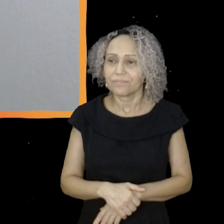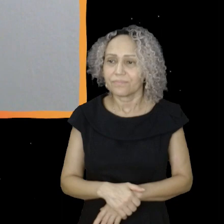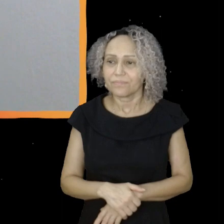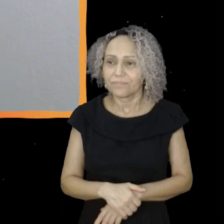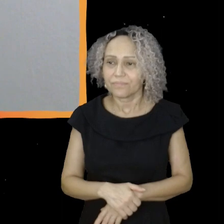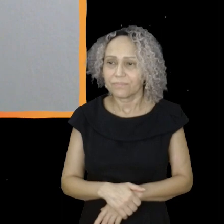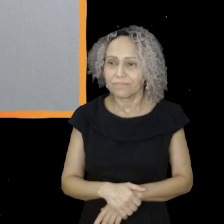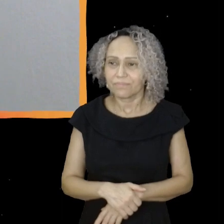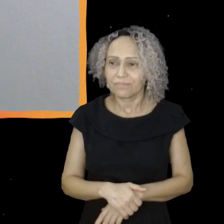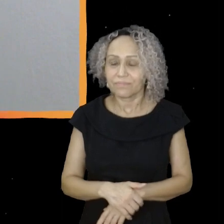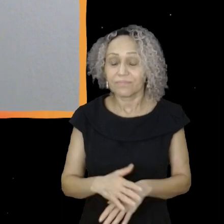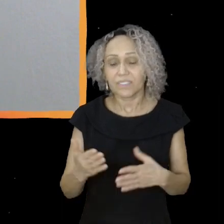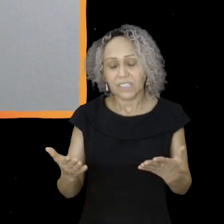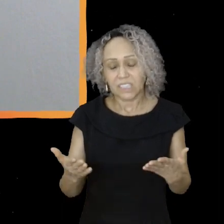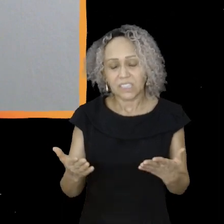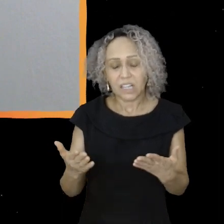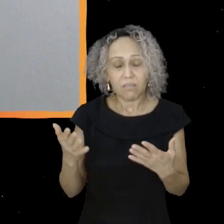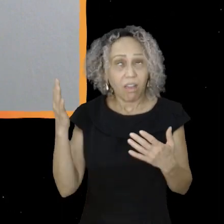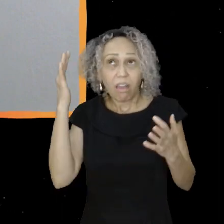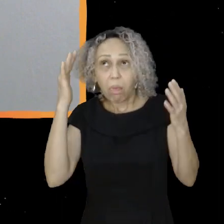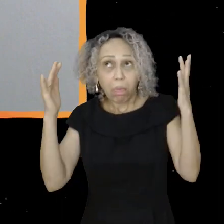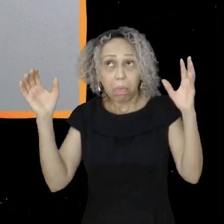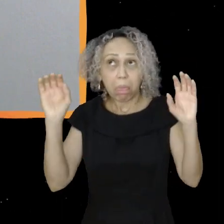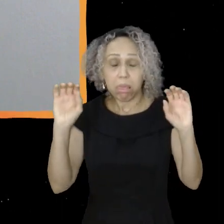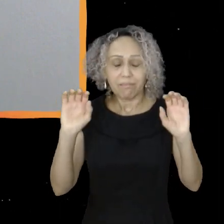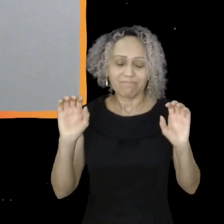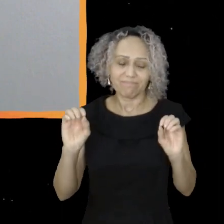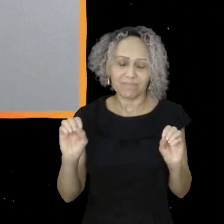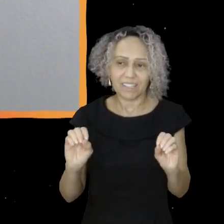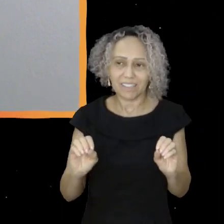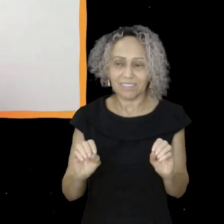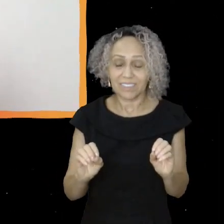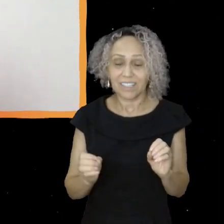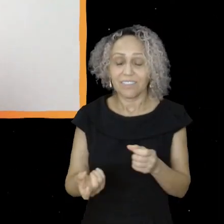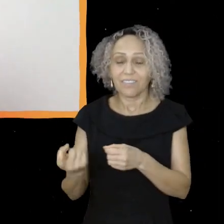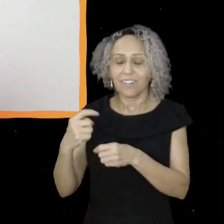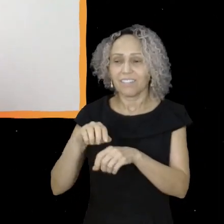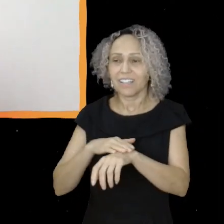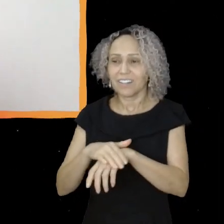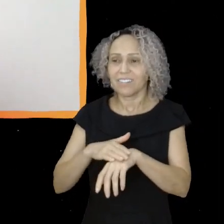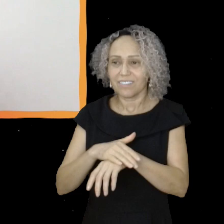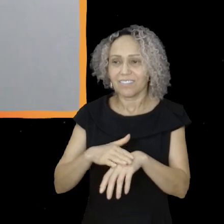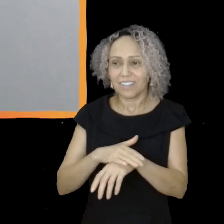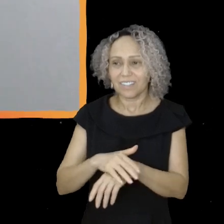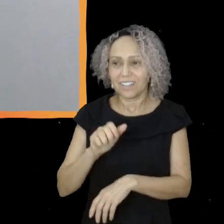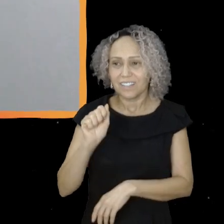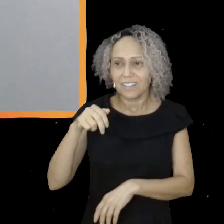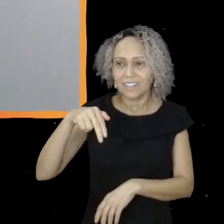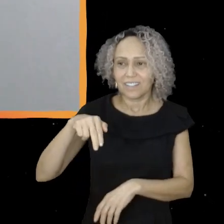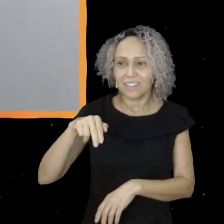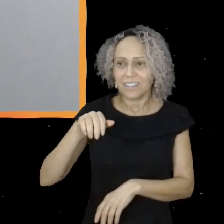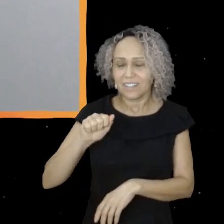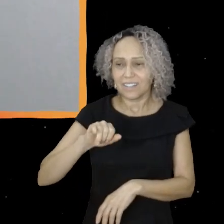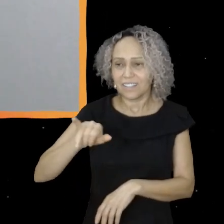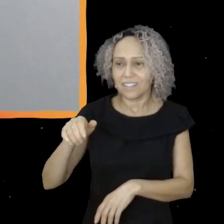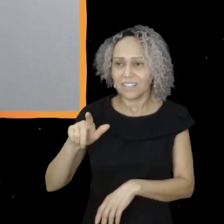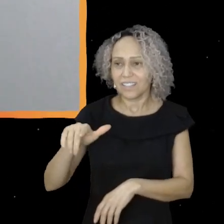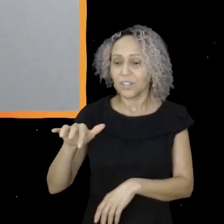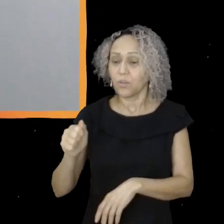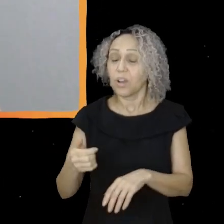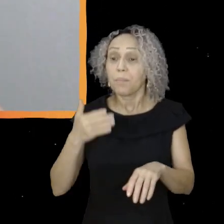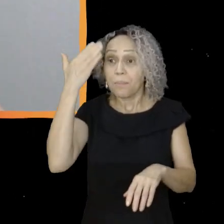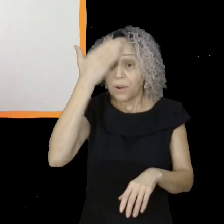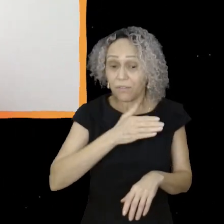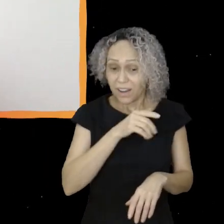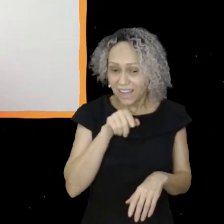E é sem viajar na maionese, votando 13, que a gente volta com o deputado Estadopo do Paraná. Ana Júlia Ribeiro. Pra provar que ela foi criança petista,